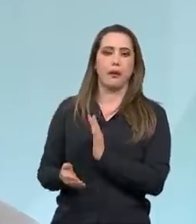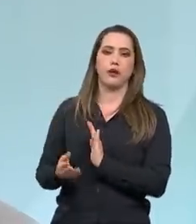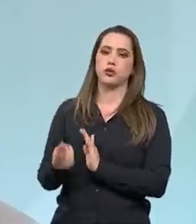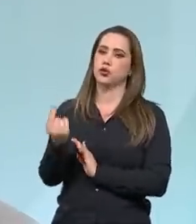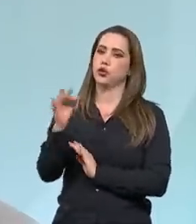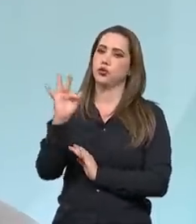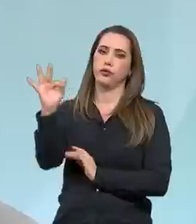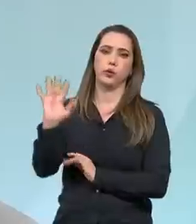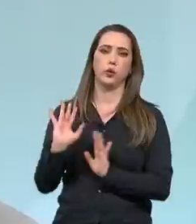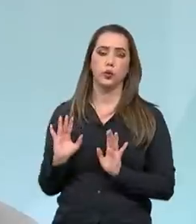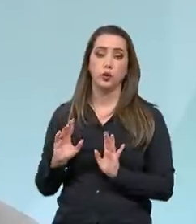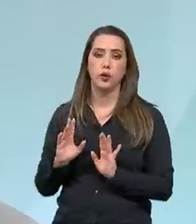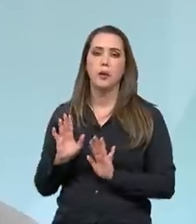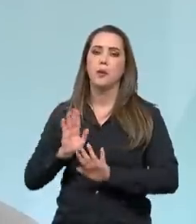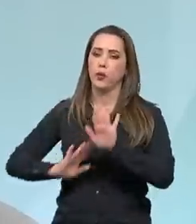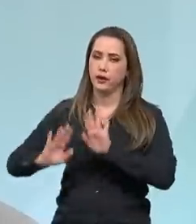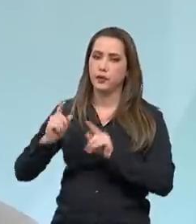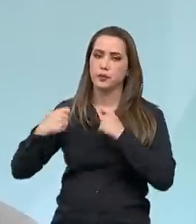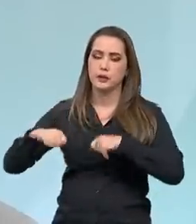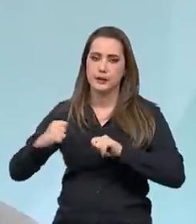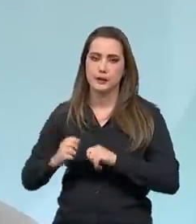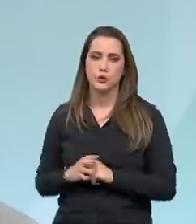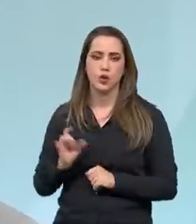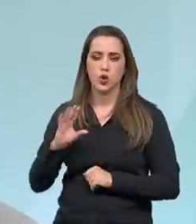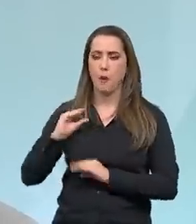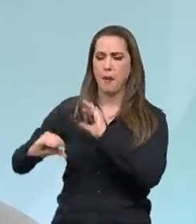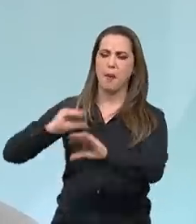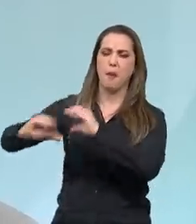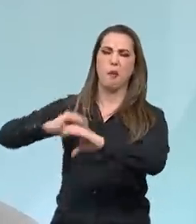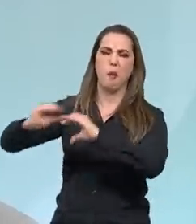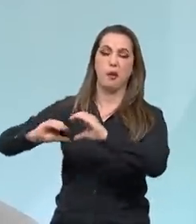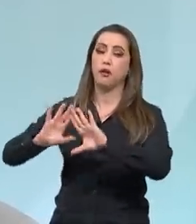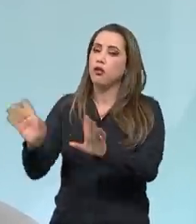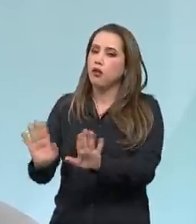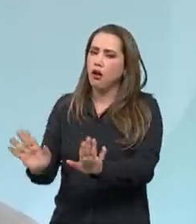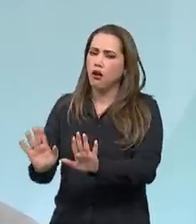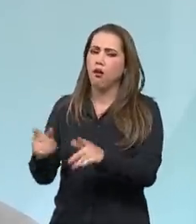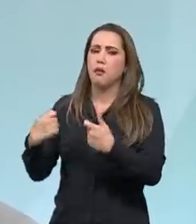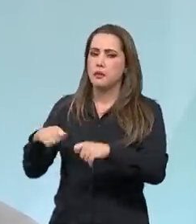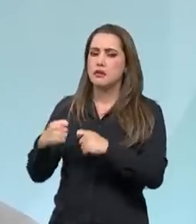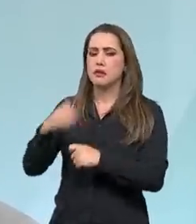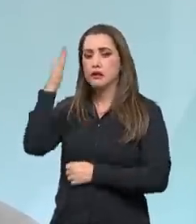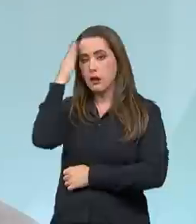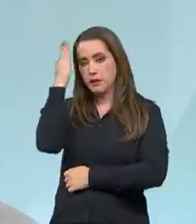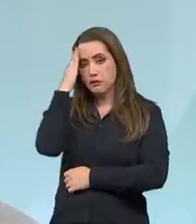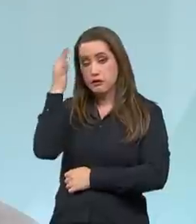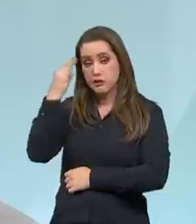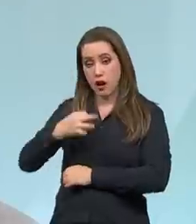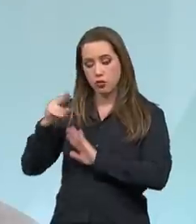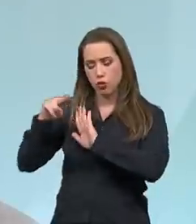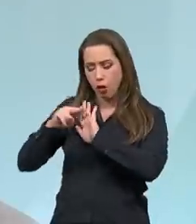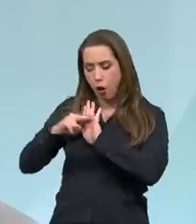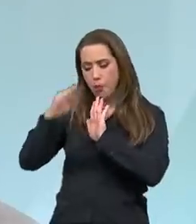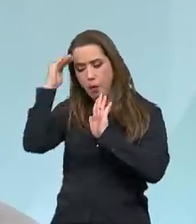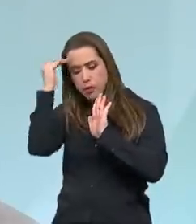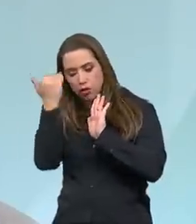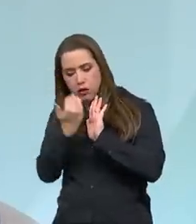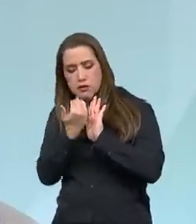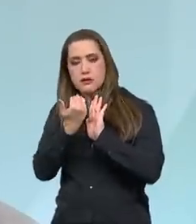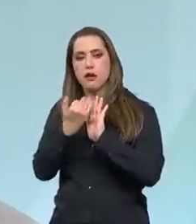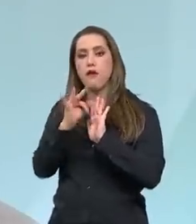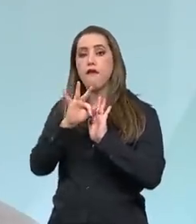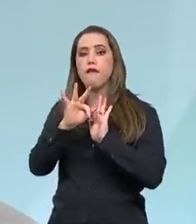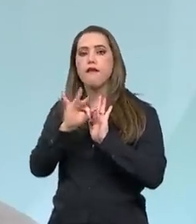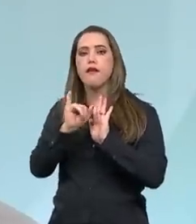Então, você tem que tomar muito cuidado. Não é só injeção de dinheiro. É você ter, na verdade, os fundamentos fiscais capazes de você